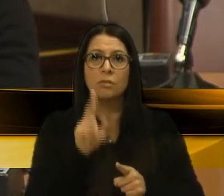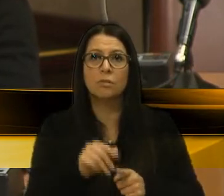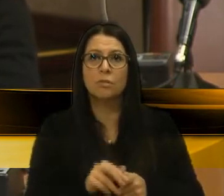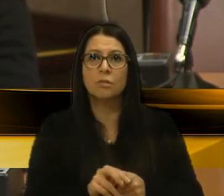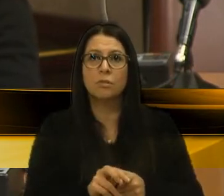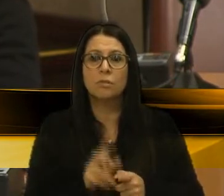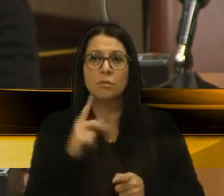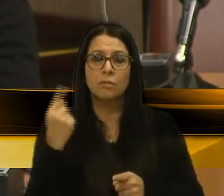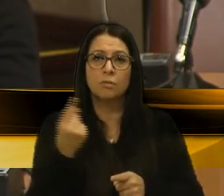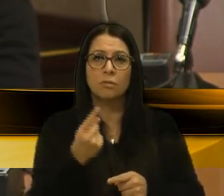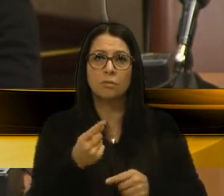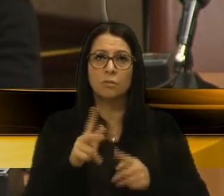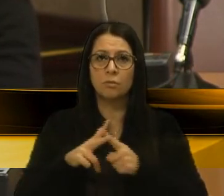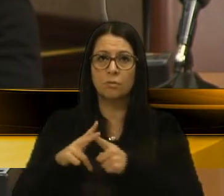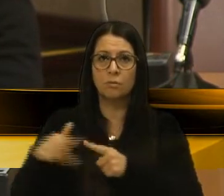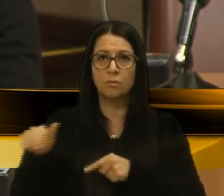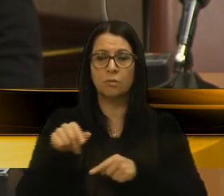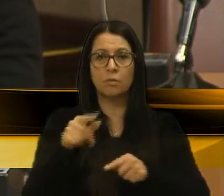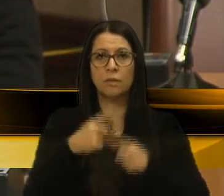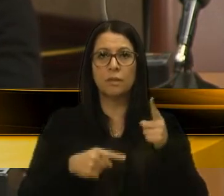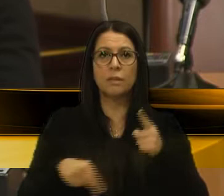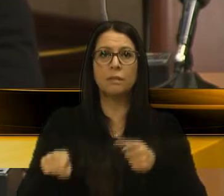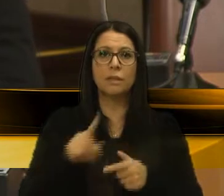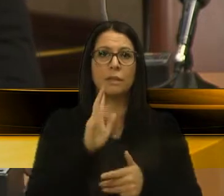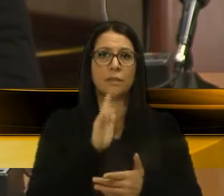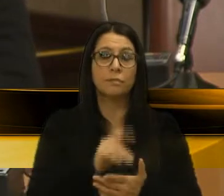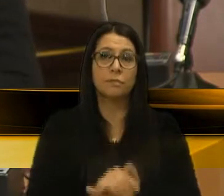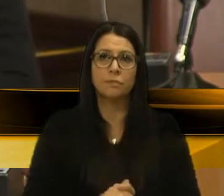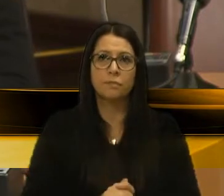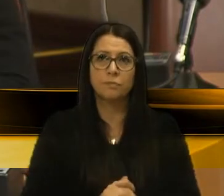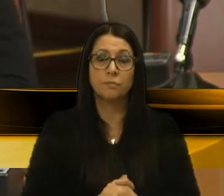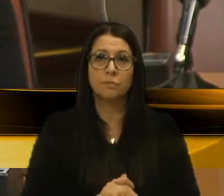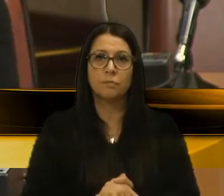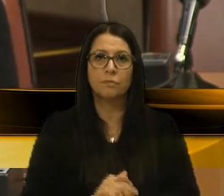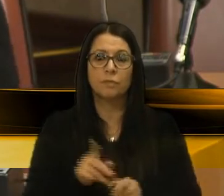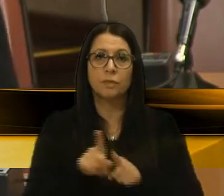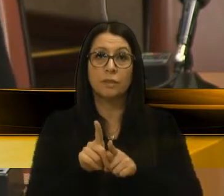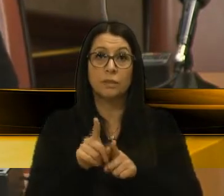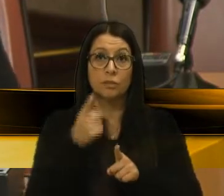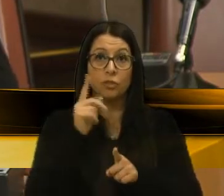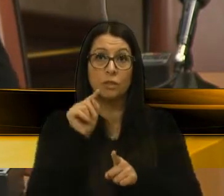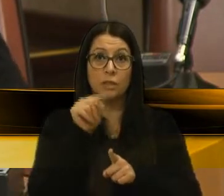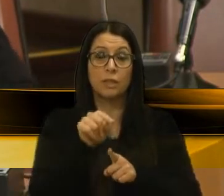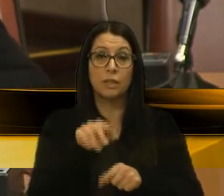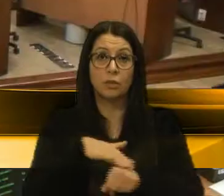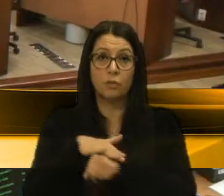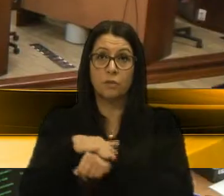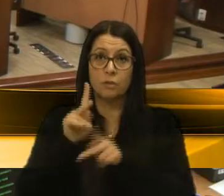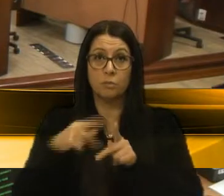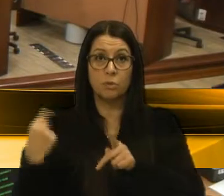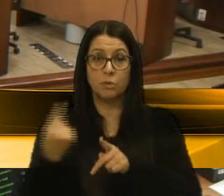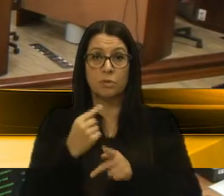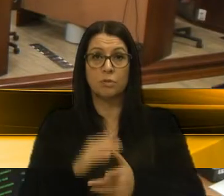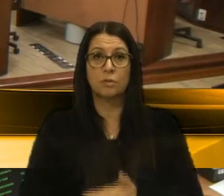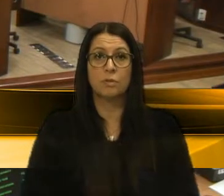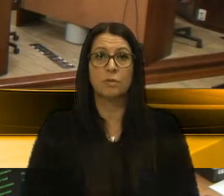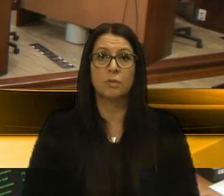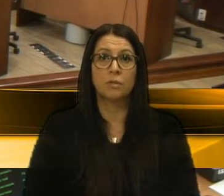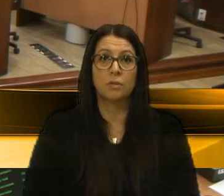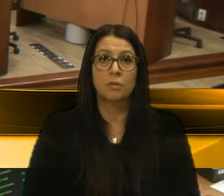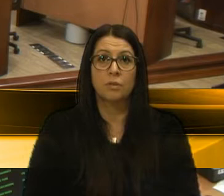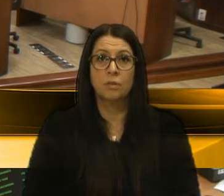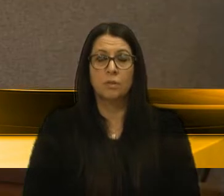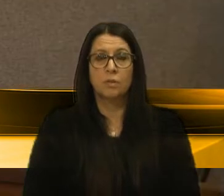manutenção, mas a Prefeitura proibiu. Então, essa é a questão, e o senhor realmente já tinha ido lá conversar com esses moradores. Obrigado. E só para